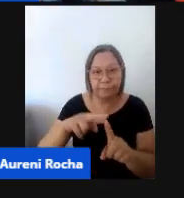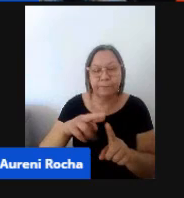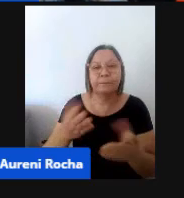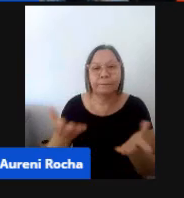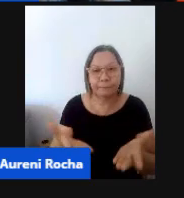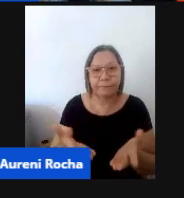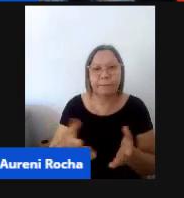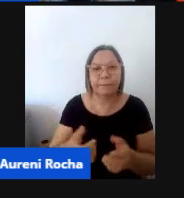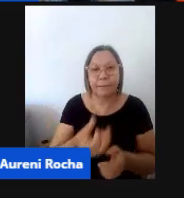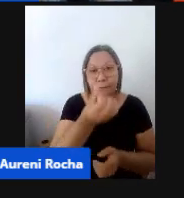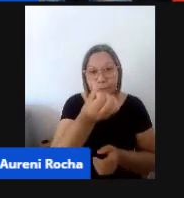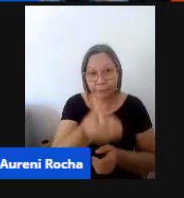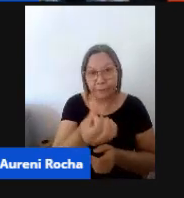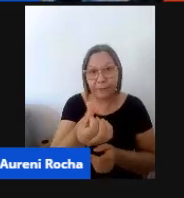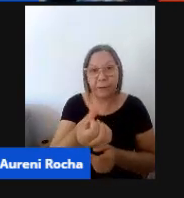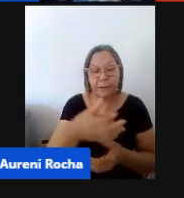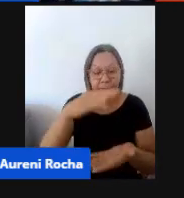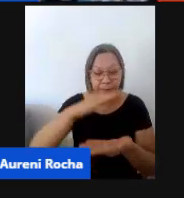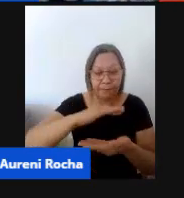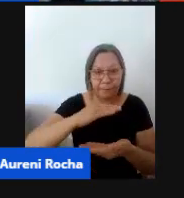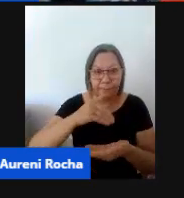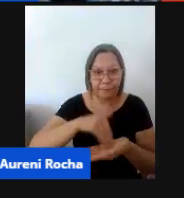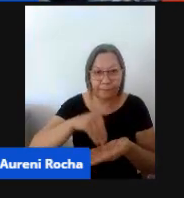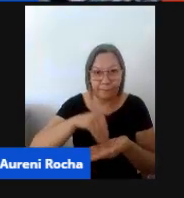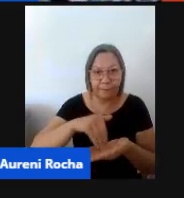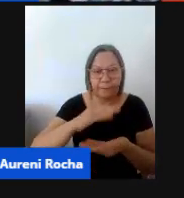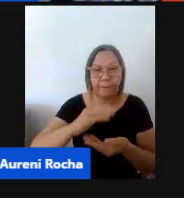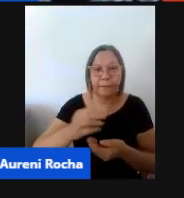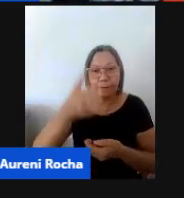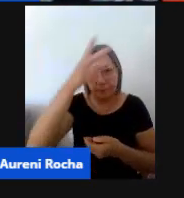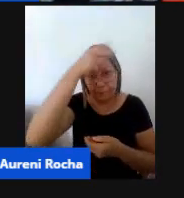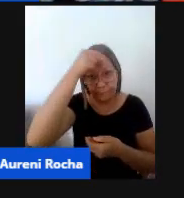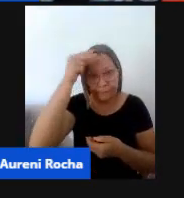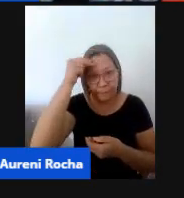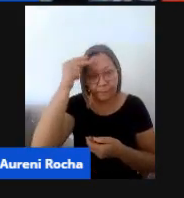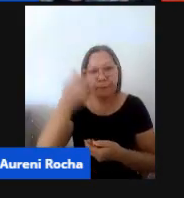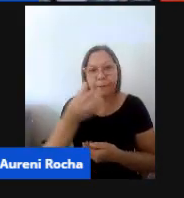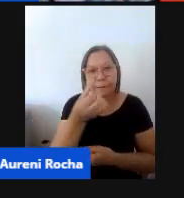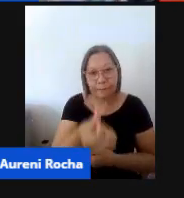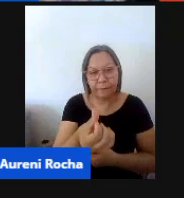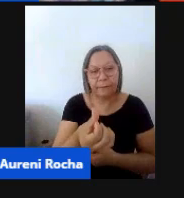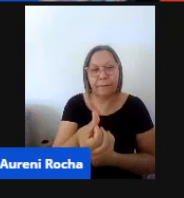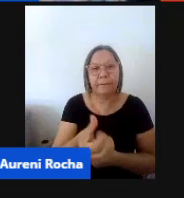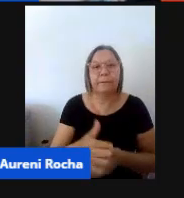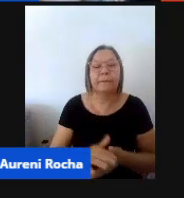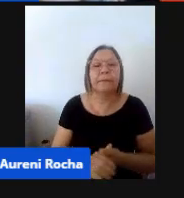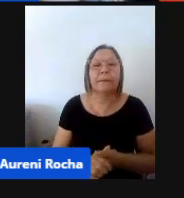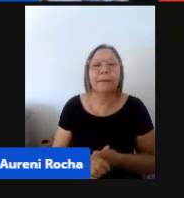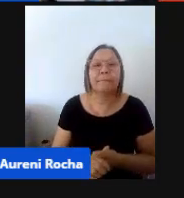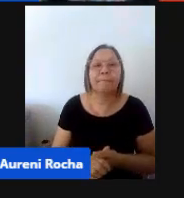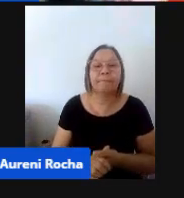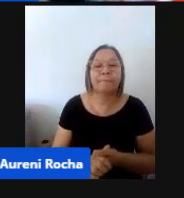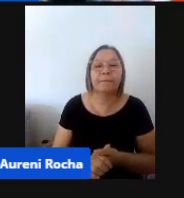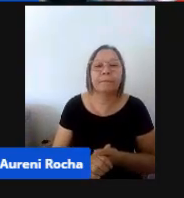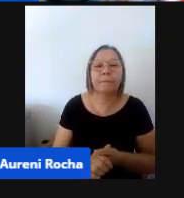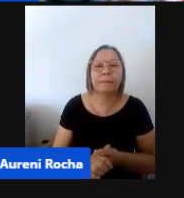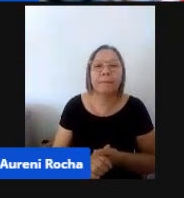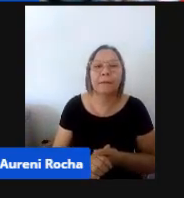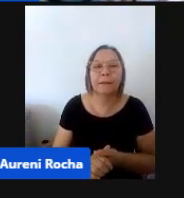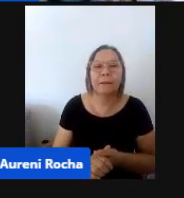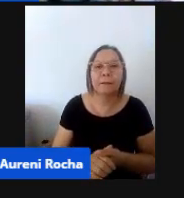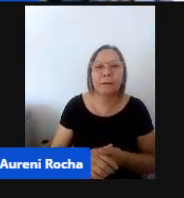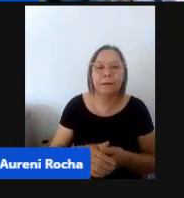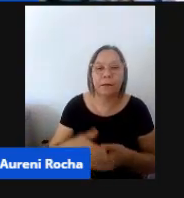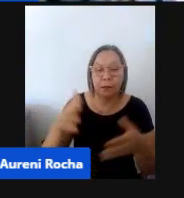Então, o que é importante também a gente reforçar com vocês hoje, que na live